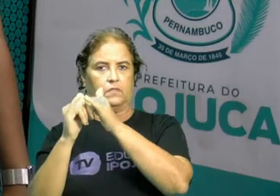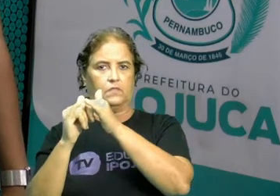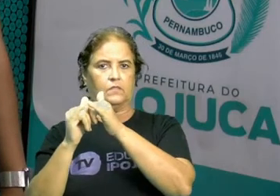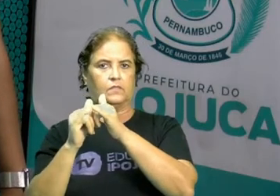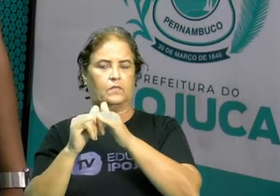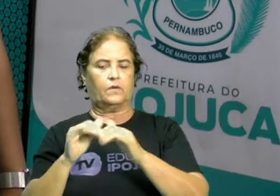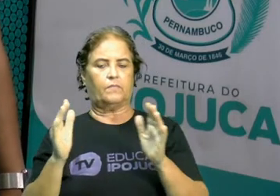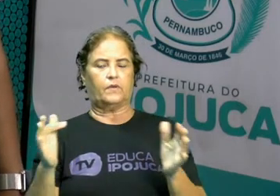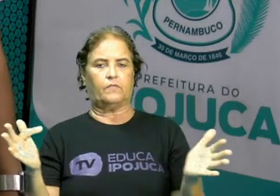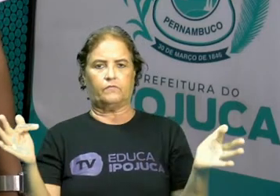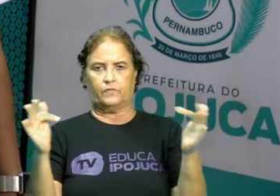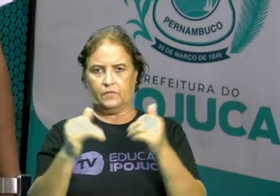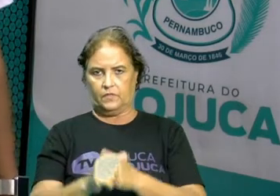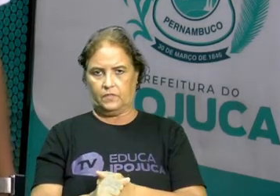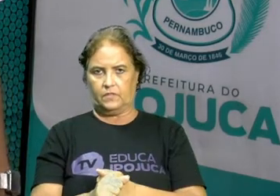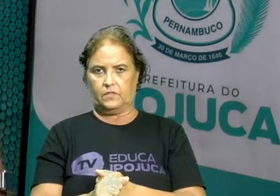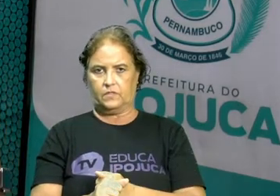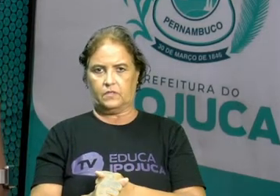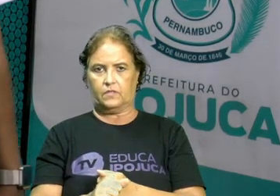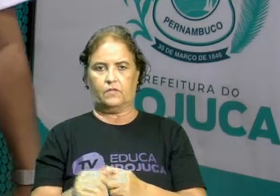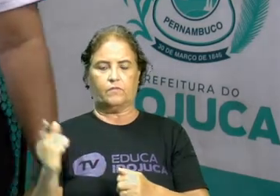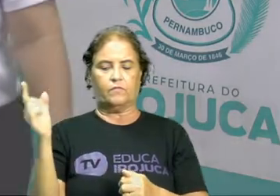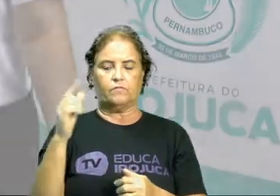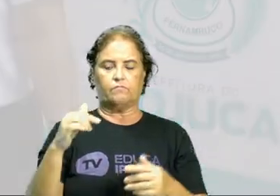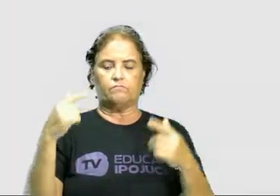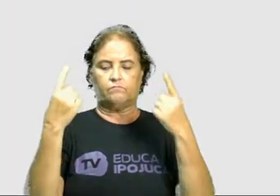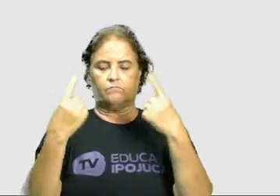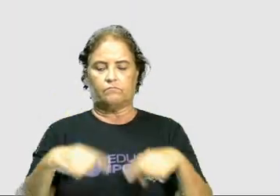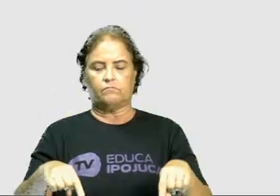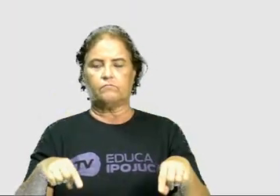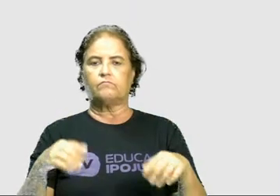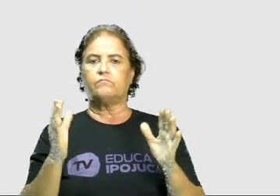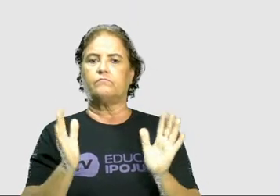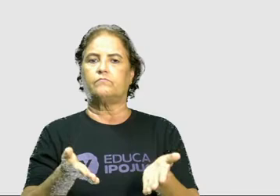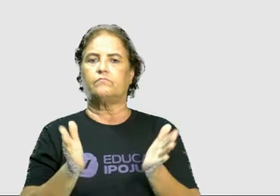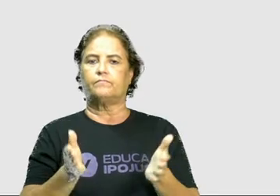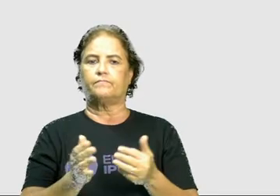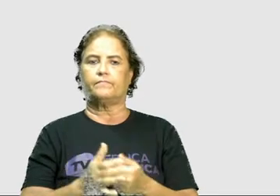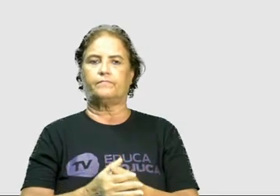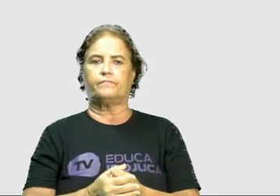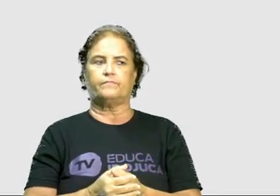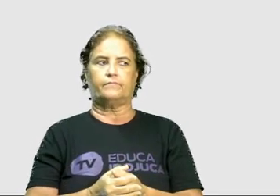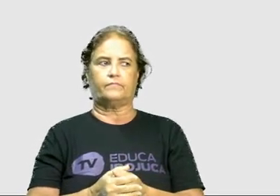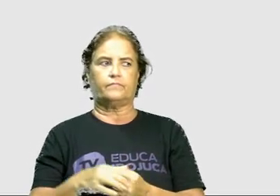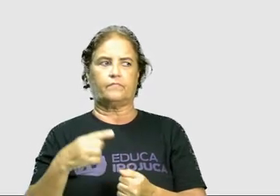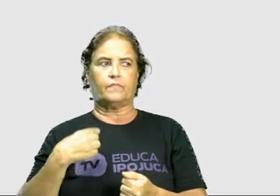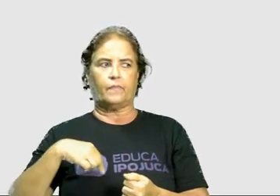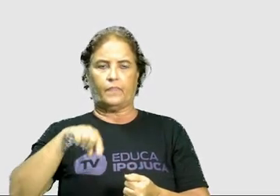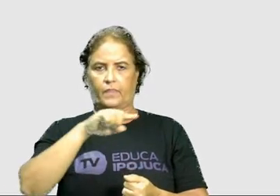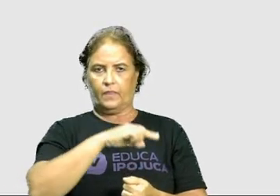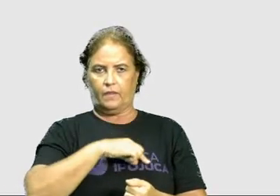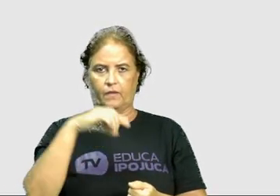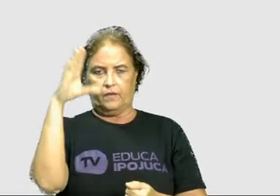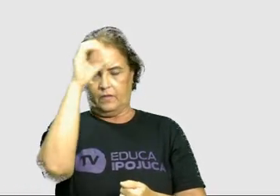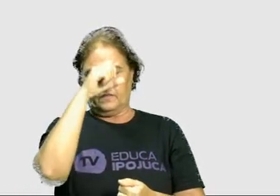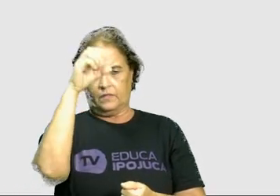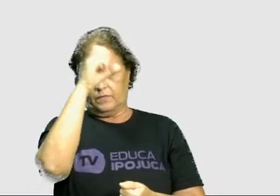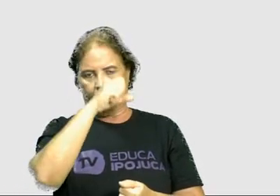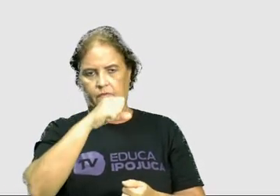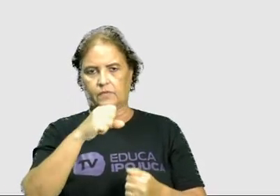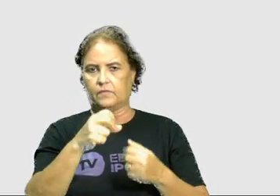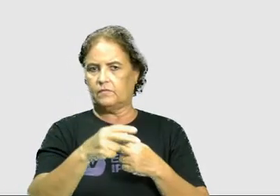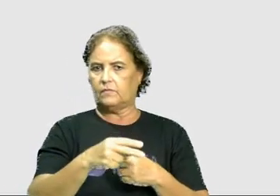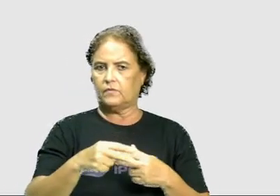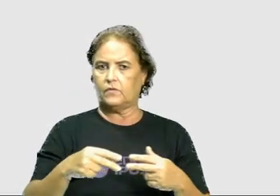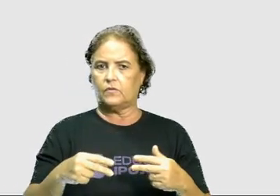finalizar, vamos lá para o nosso desafio de hoje. Qual é o nosso desafio de hoje? Nós aprendemos sobre os recursos renováveis,